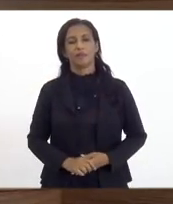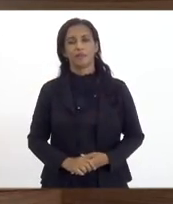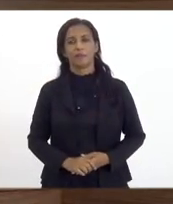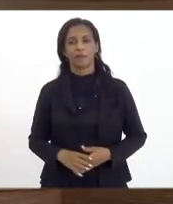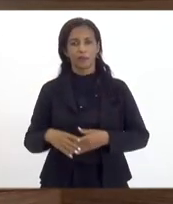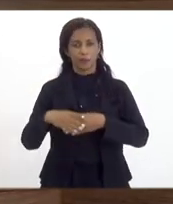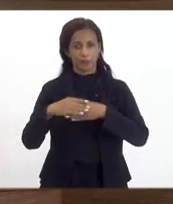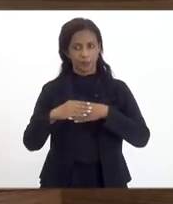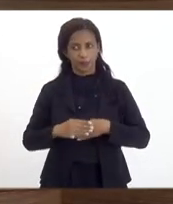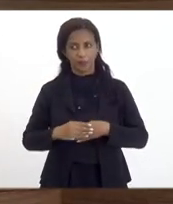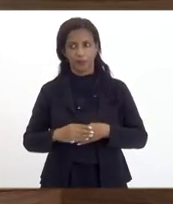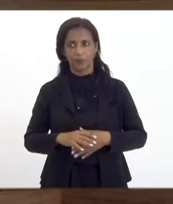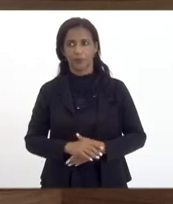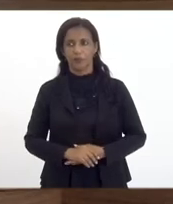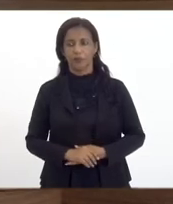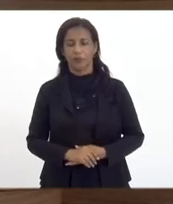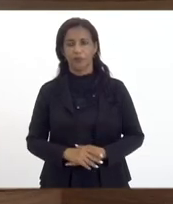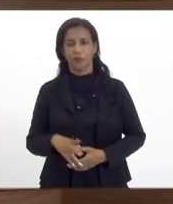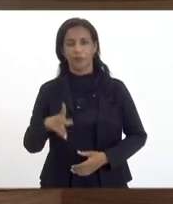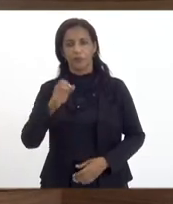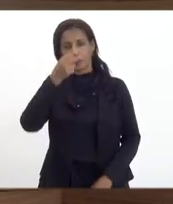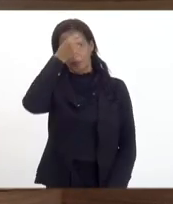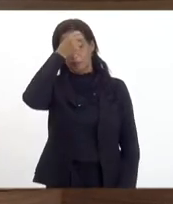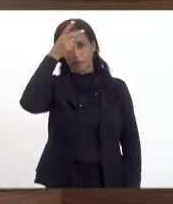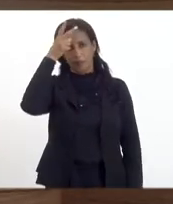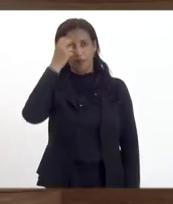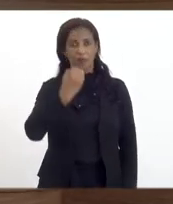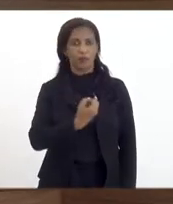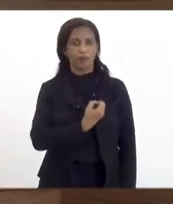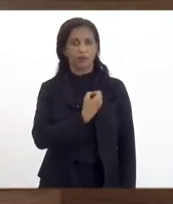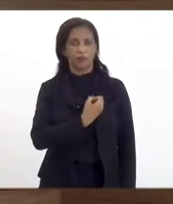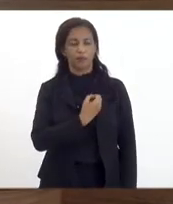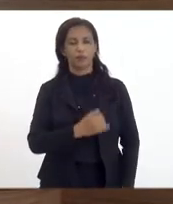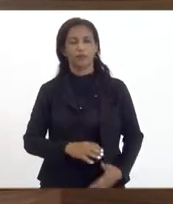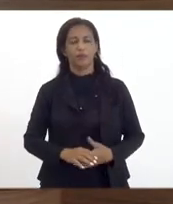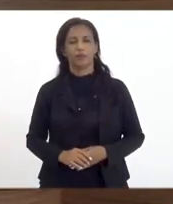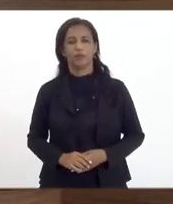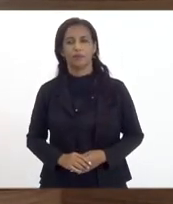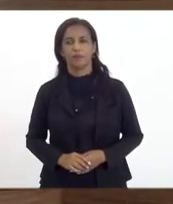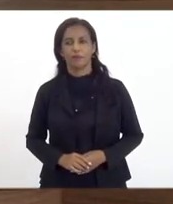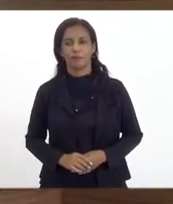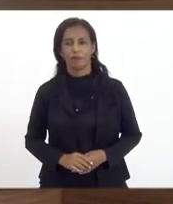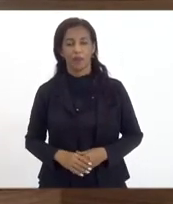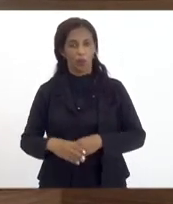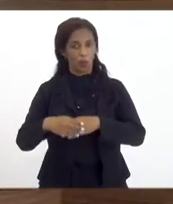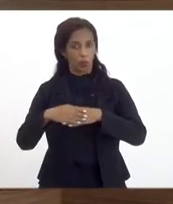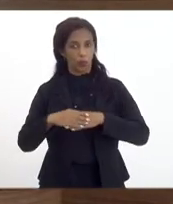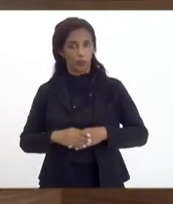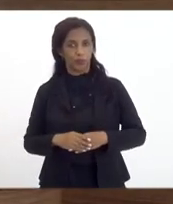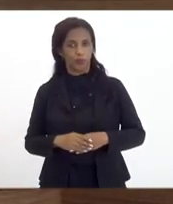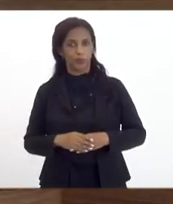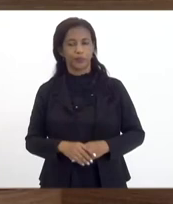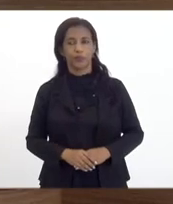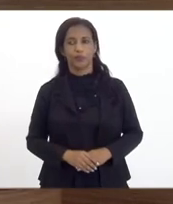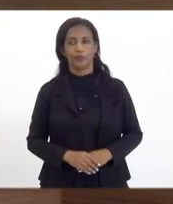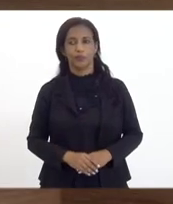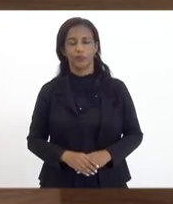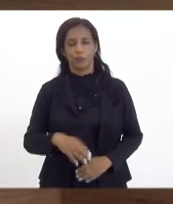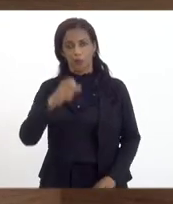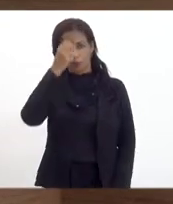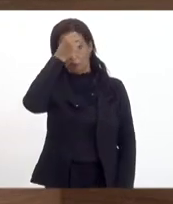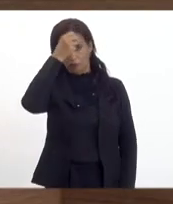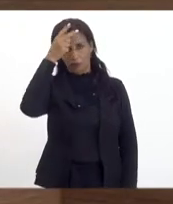Cumprimento o prefeito de Itaguaí, senhor Rubem Ribeiro. Cumprimento o prefeito de